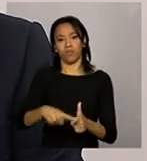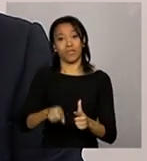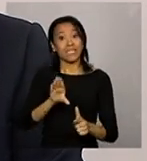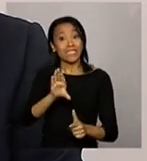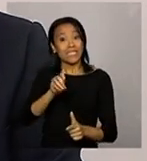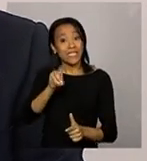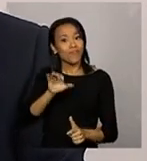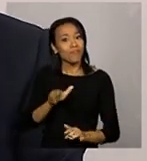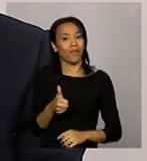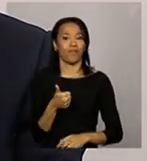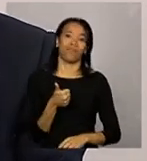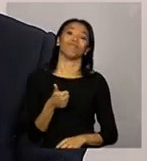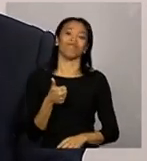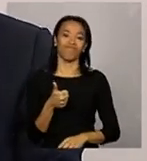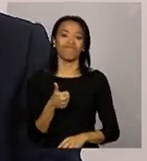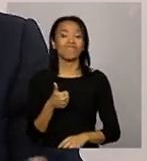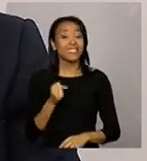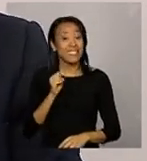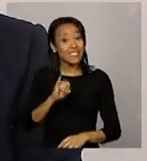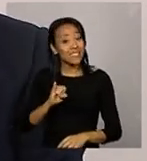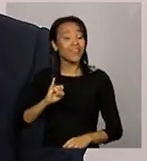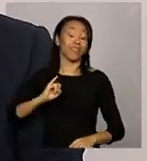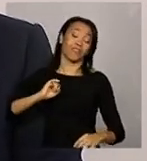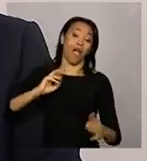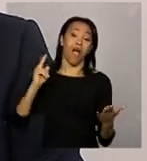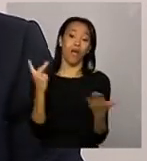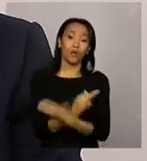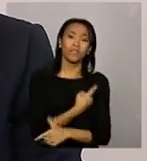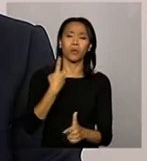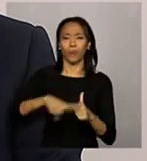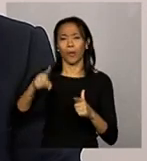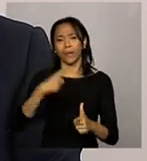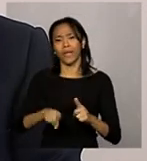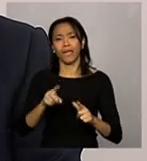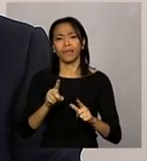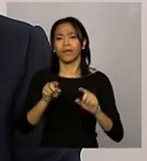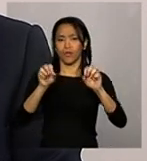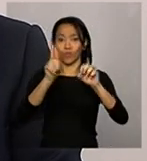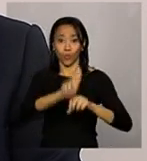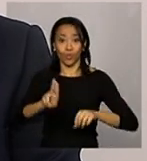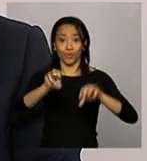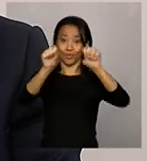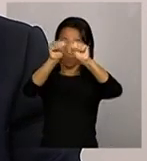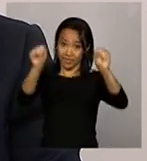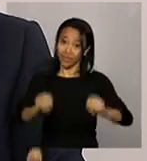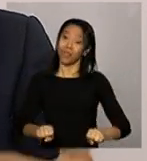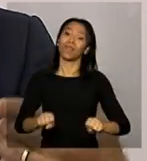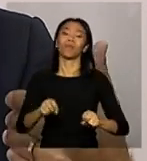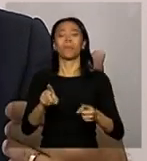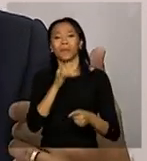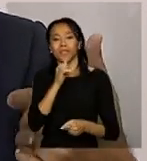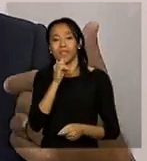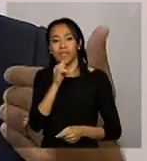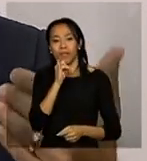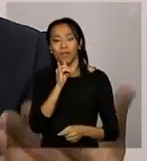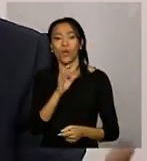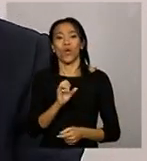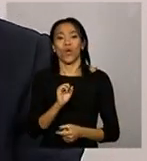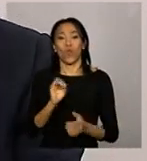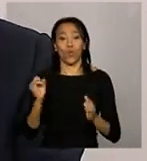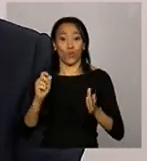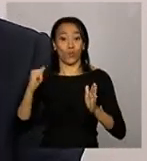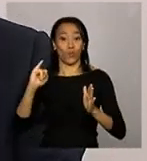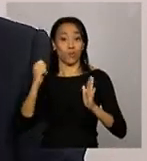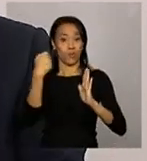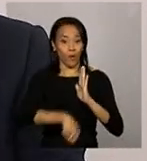cedo, melhor, se houver algum problema de sistema, como nós temos normalmente na nossa declaração de imposto de renda, todos resolvem fazer